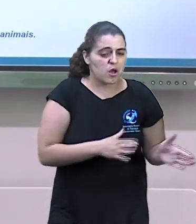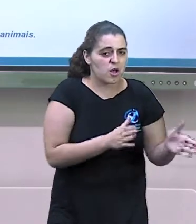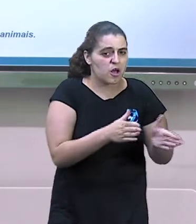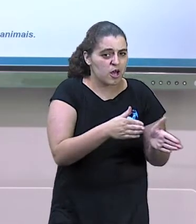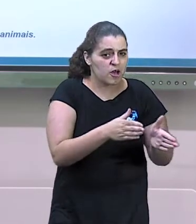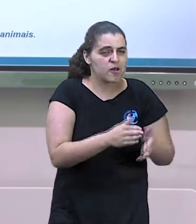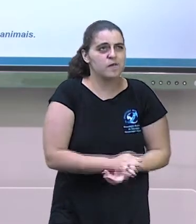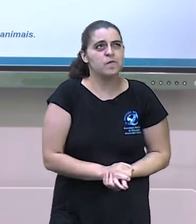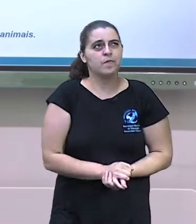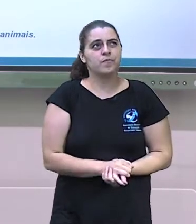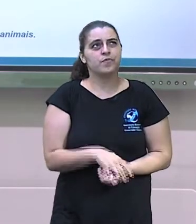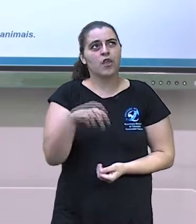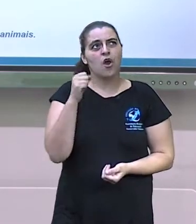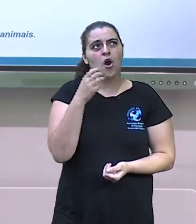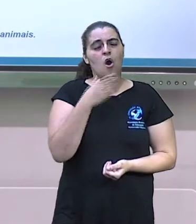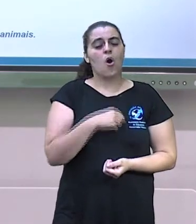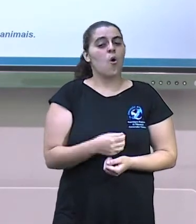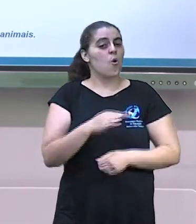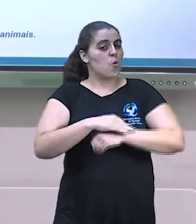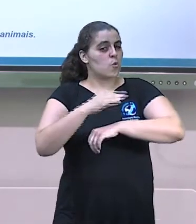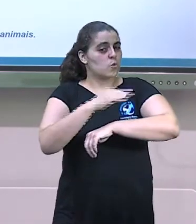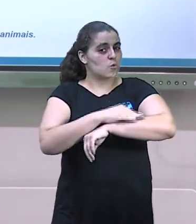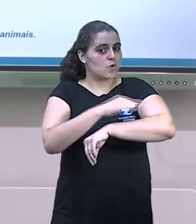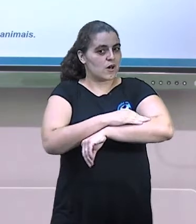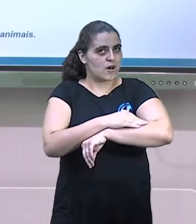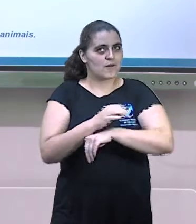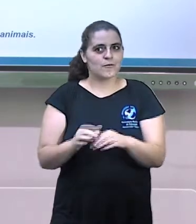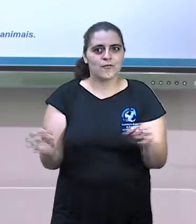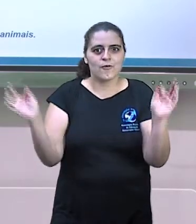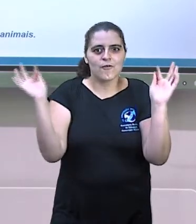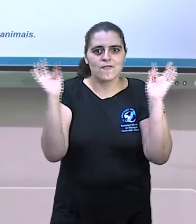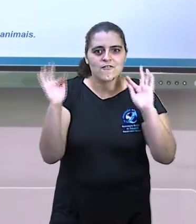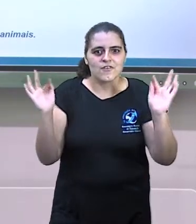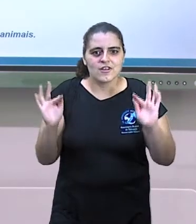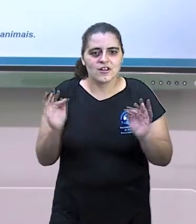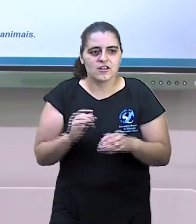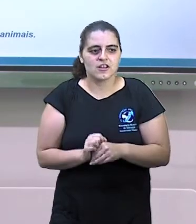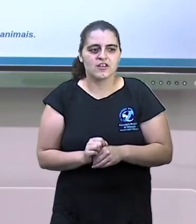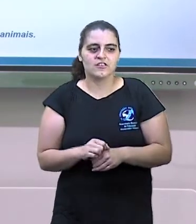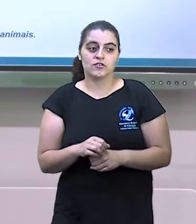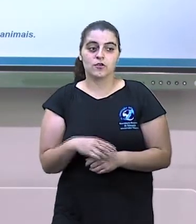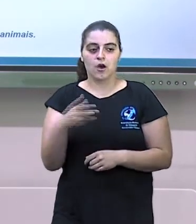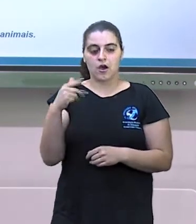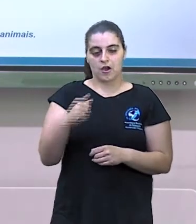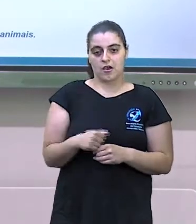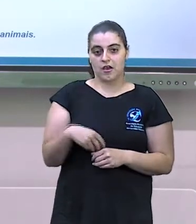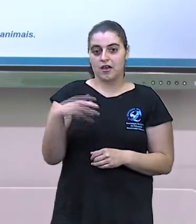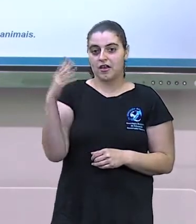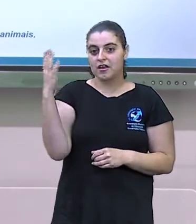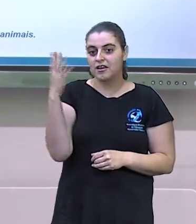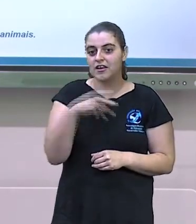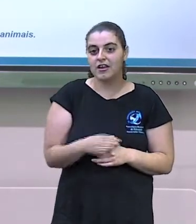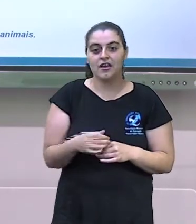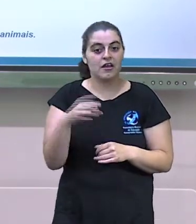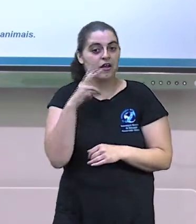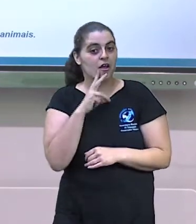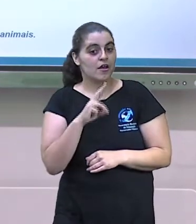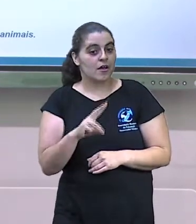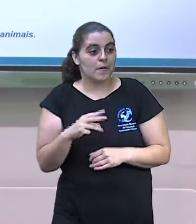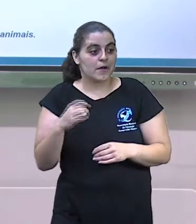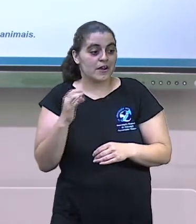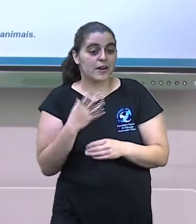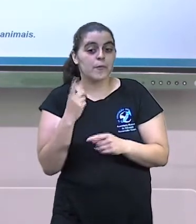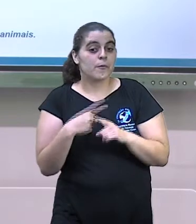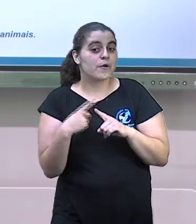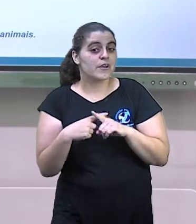esse sapo aí estava falando a verdade? E é isso aí que eu quero que vocês analisem o texto para a